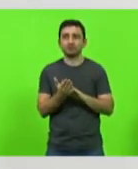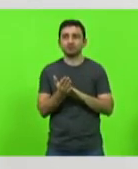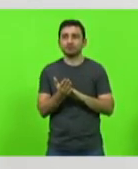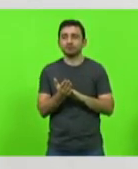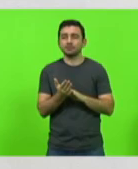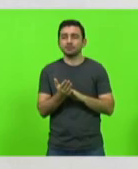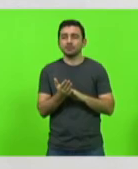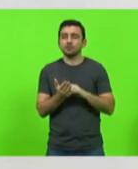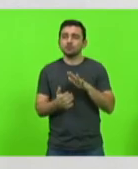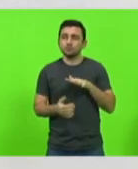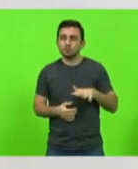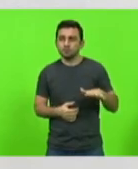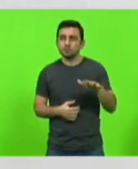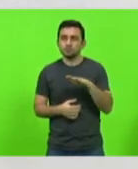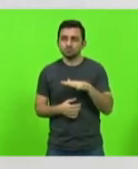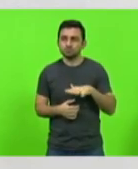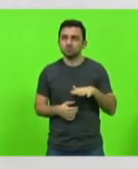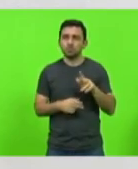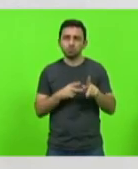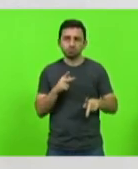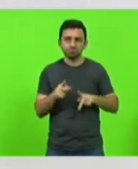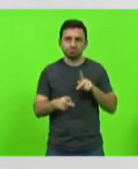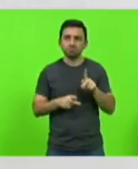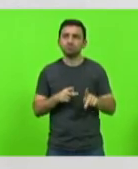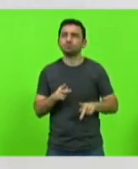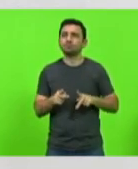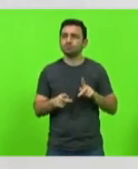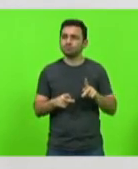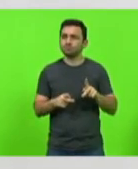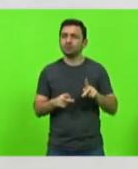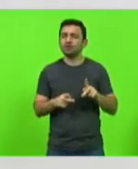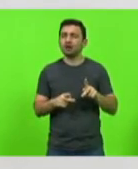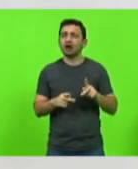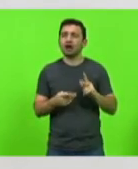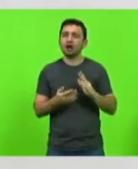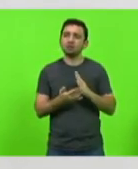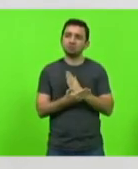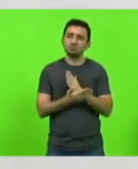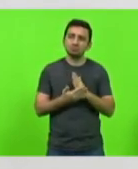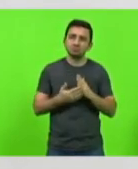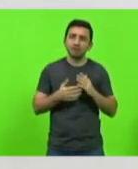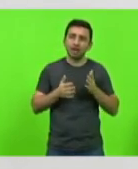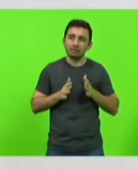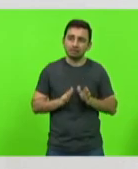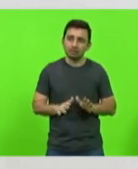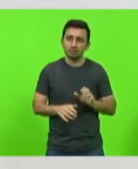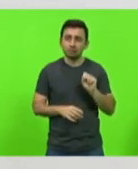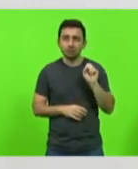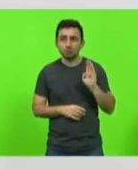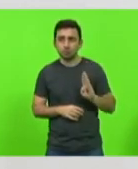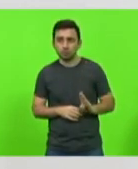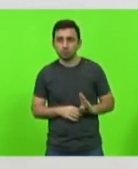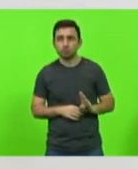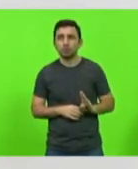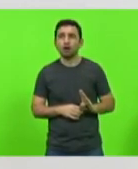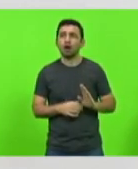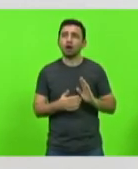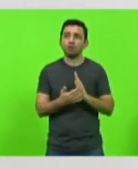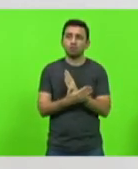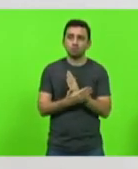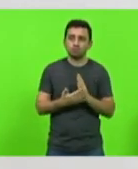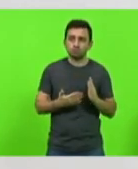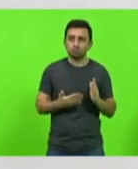nosso a nossa população tanto aqueles que nasceram em São Bento do Sul quanto aqueles